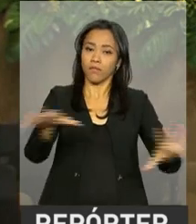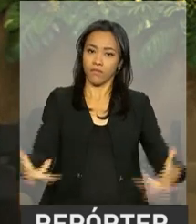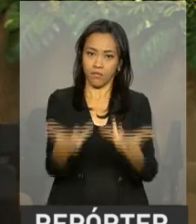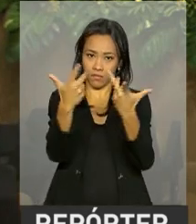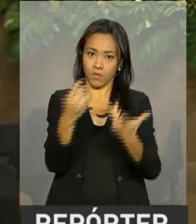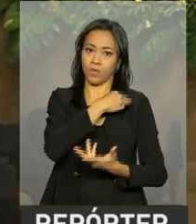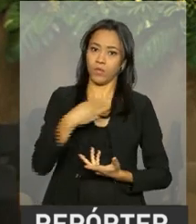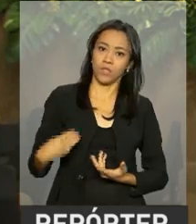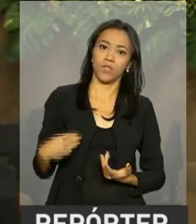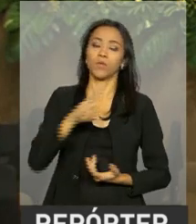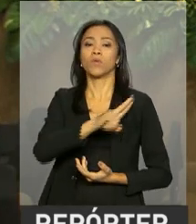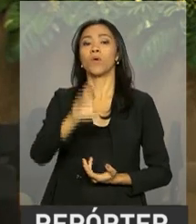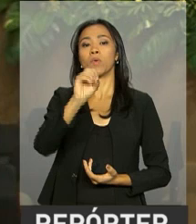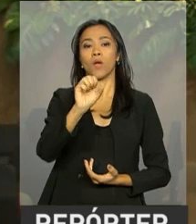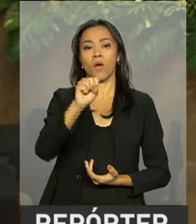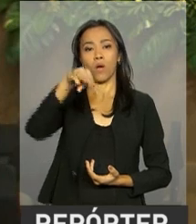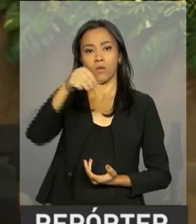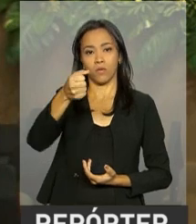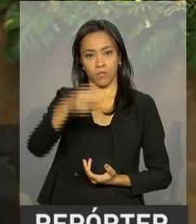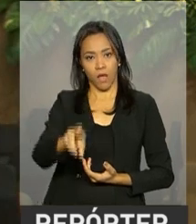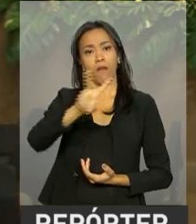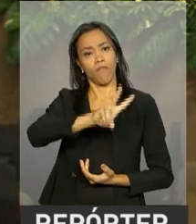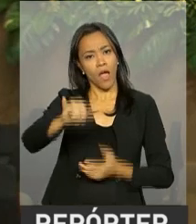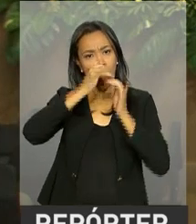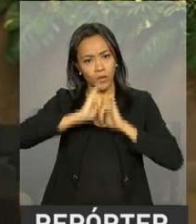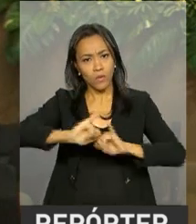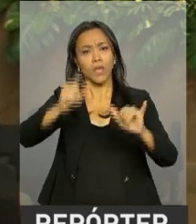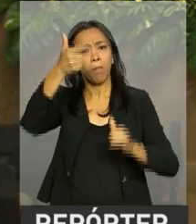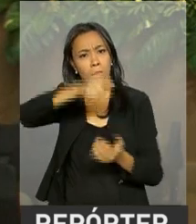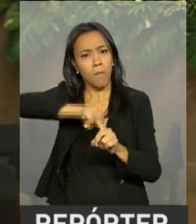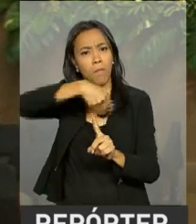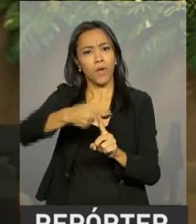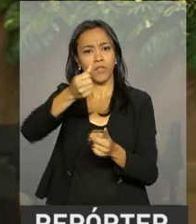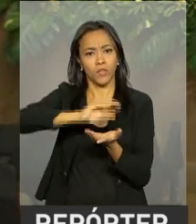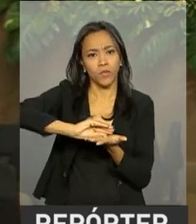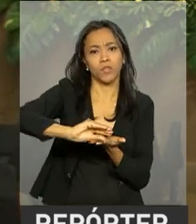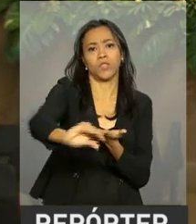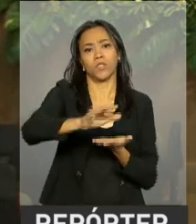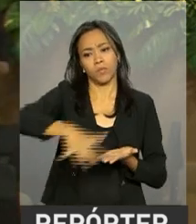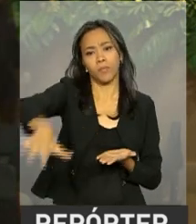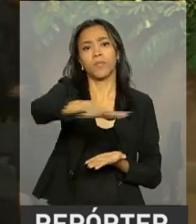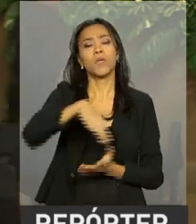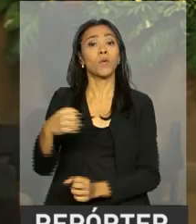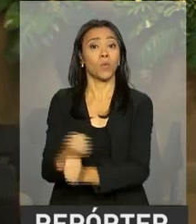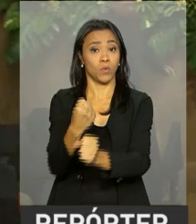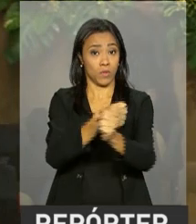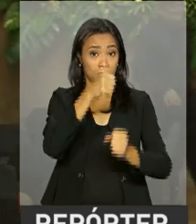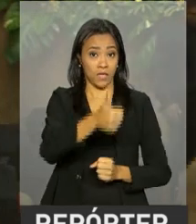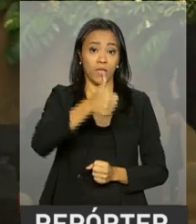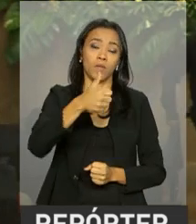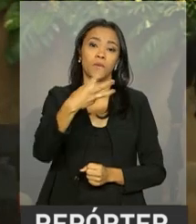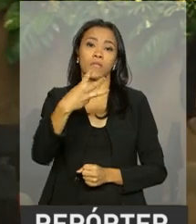Social e Agrário, Asmar Terra, vai anunciar investimentos de R 755 milhões para a construção de 130